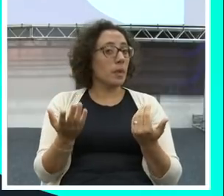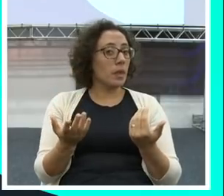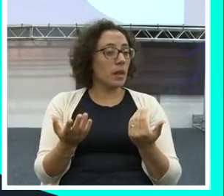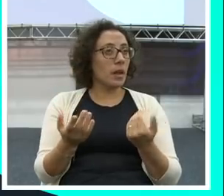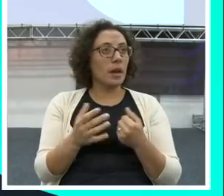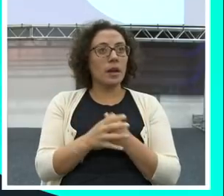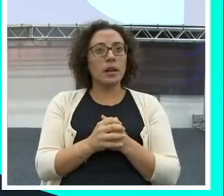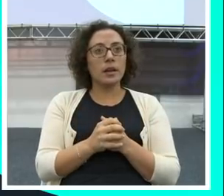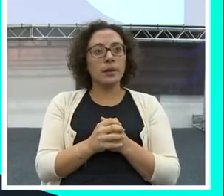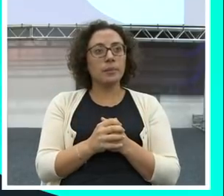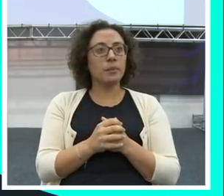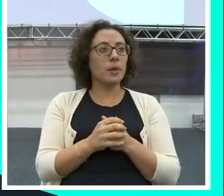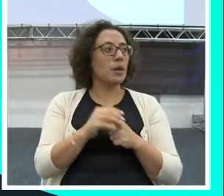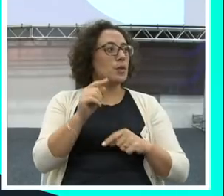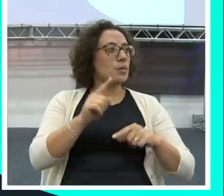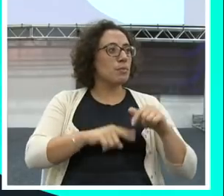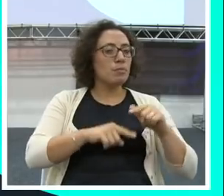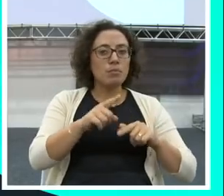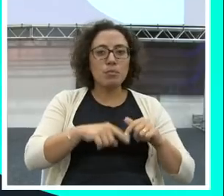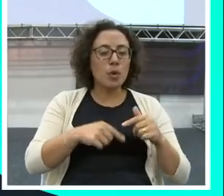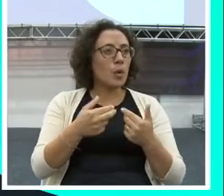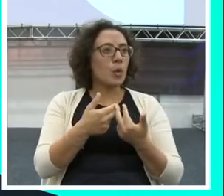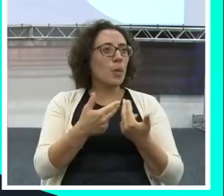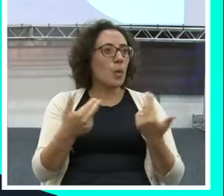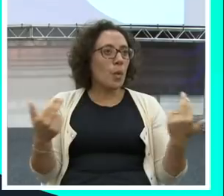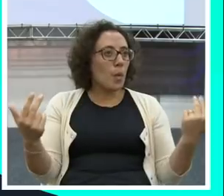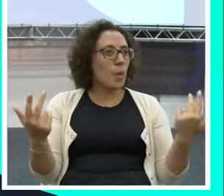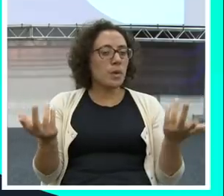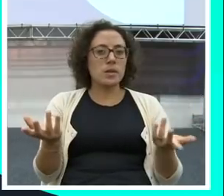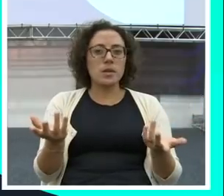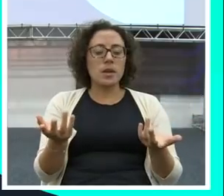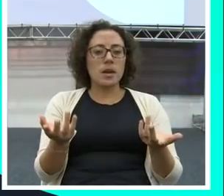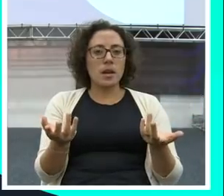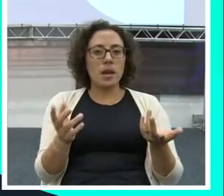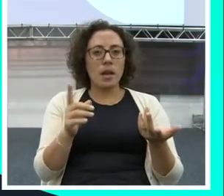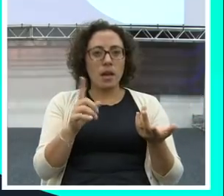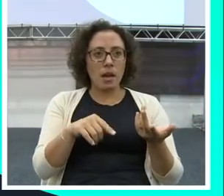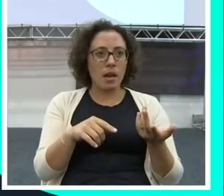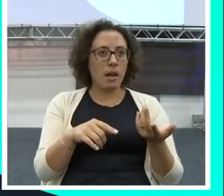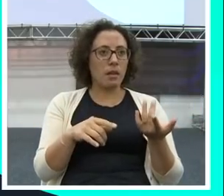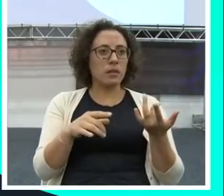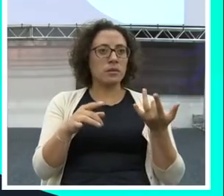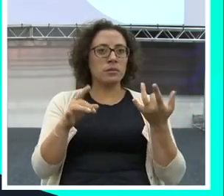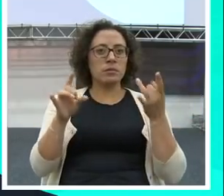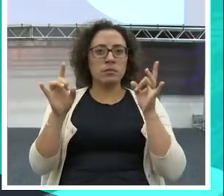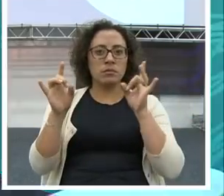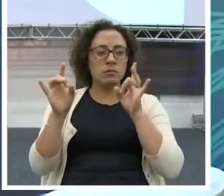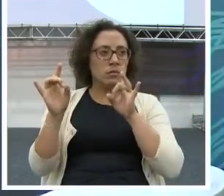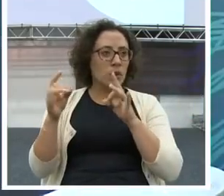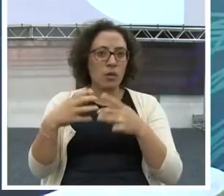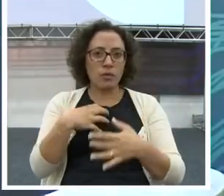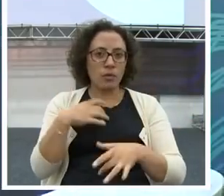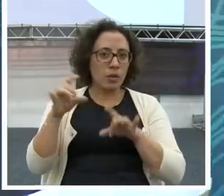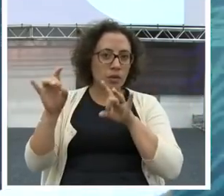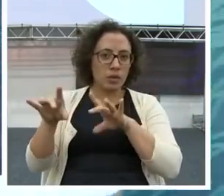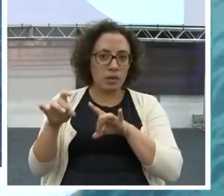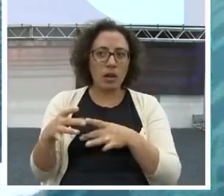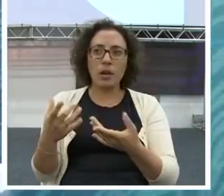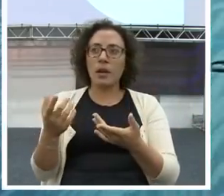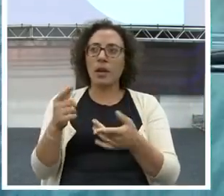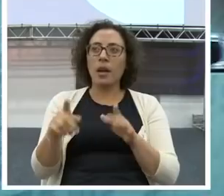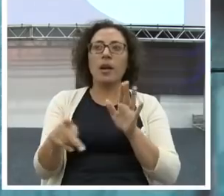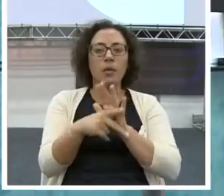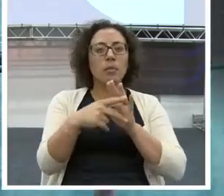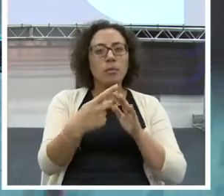Esses produtos são ativos para, tecnicamente falando, para administrador de empresa,